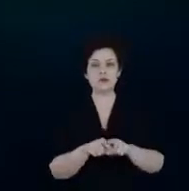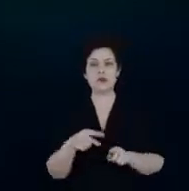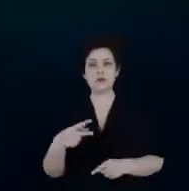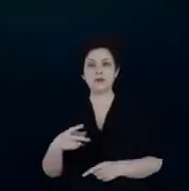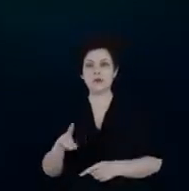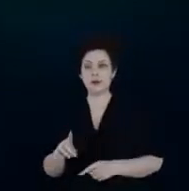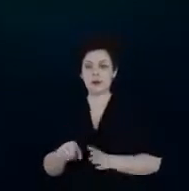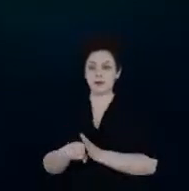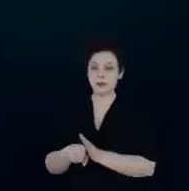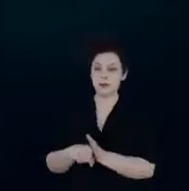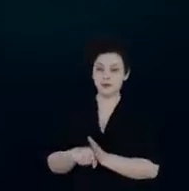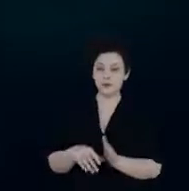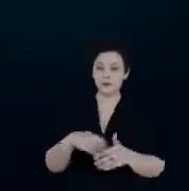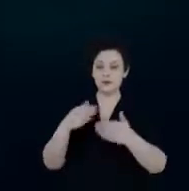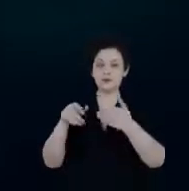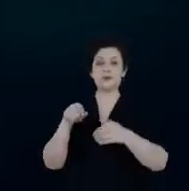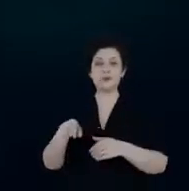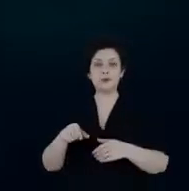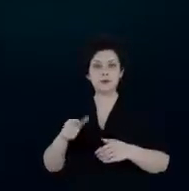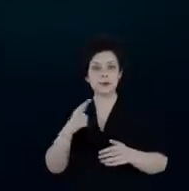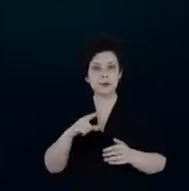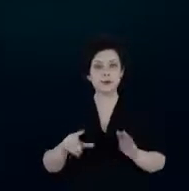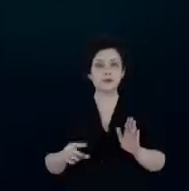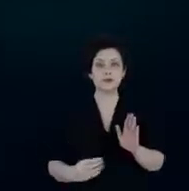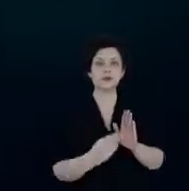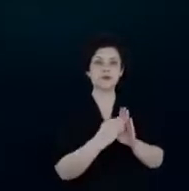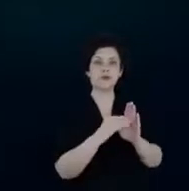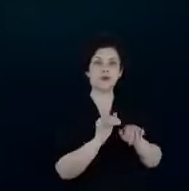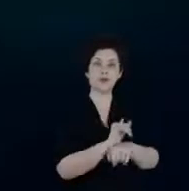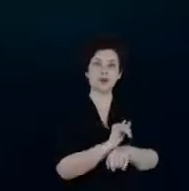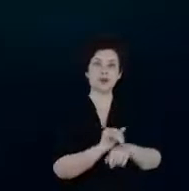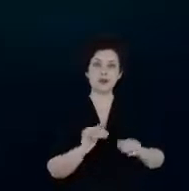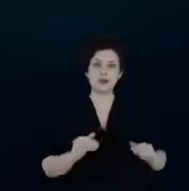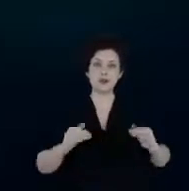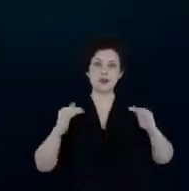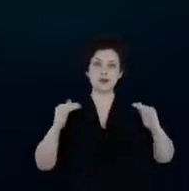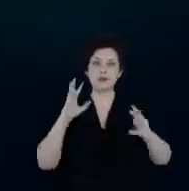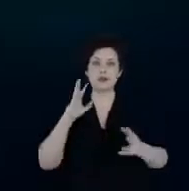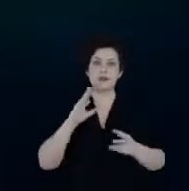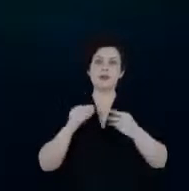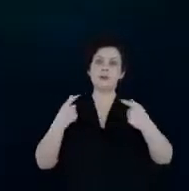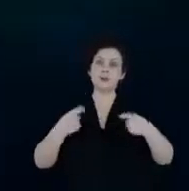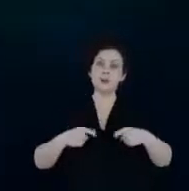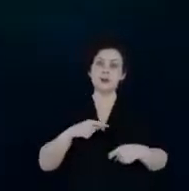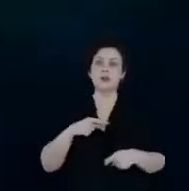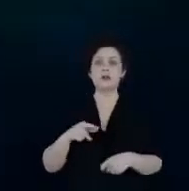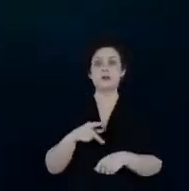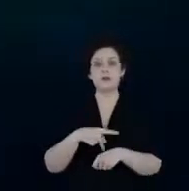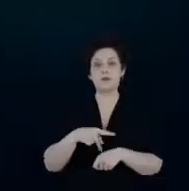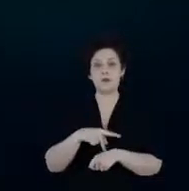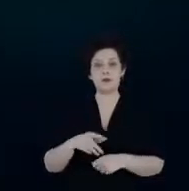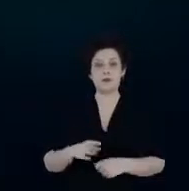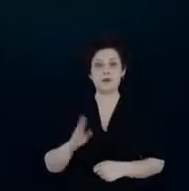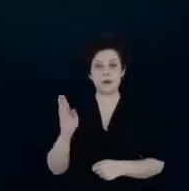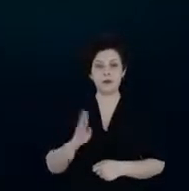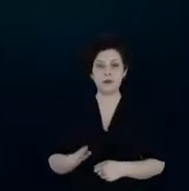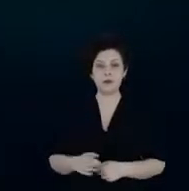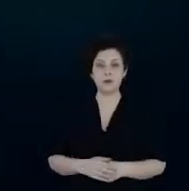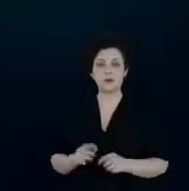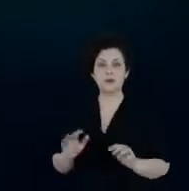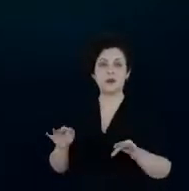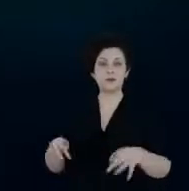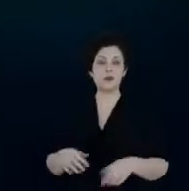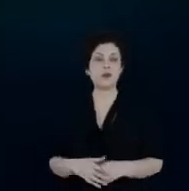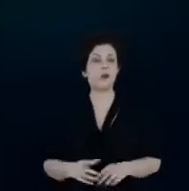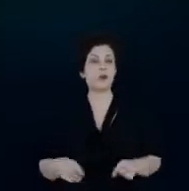pesquisa de desenvolvimento ao nível estratégico que a gente entende que tem no país e para finalizar quais são os